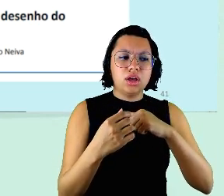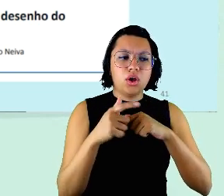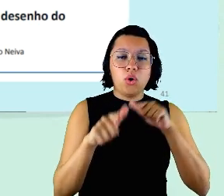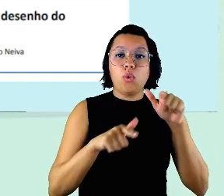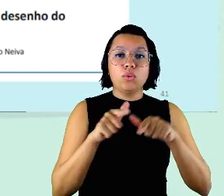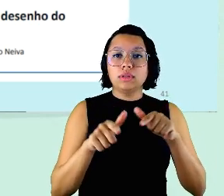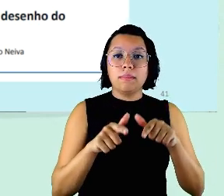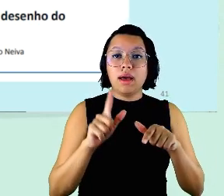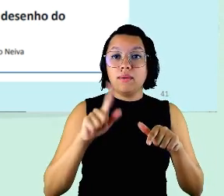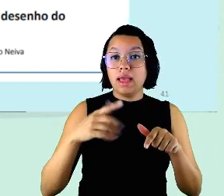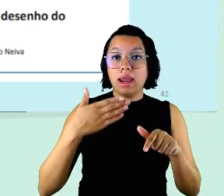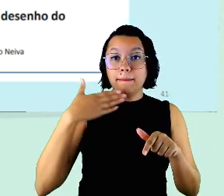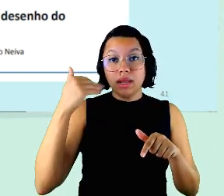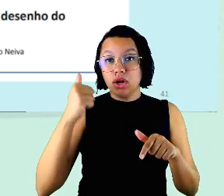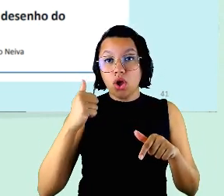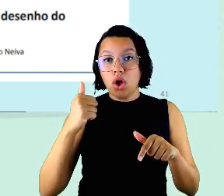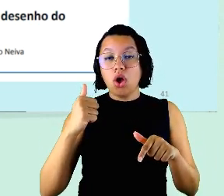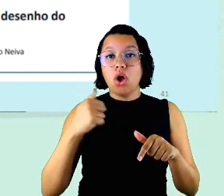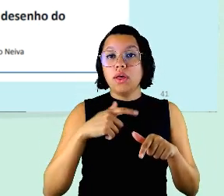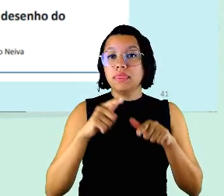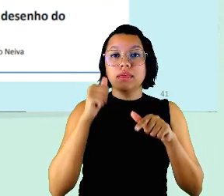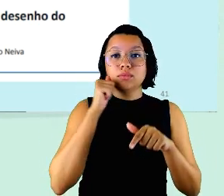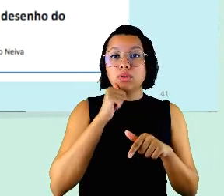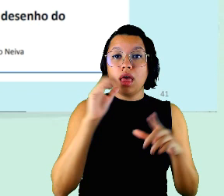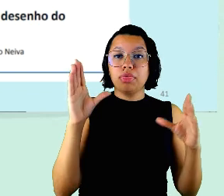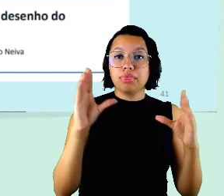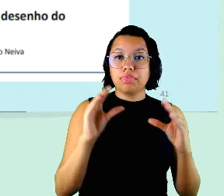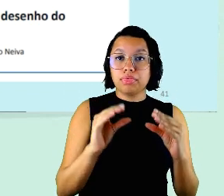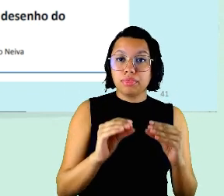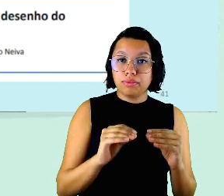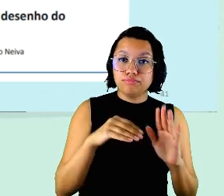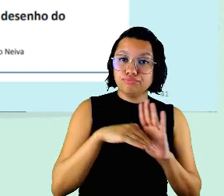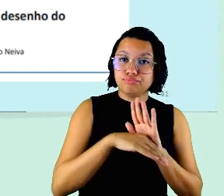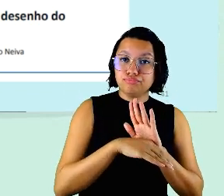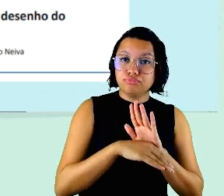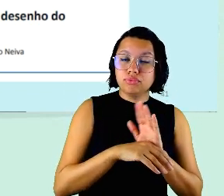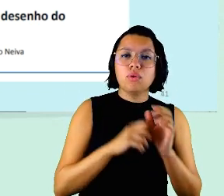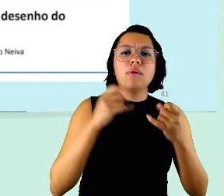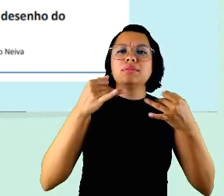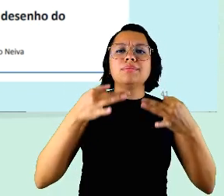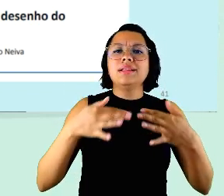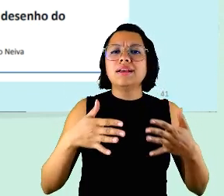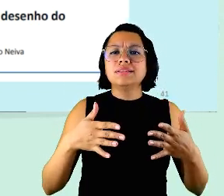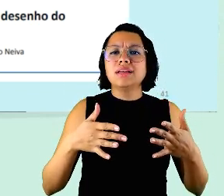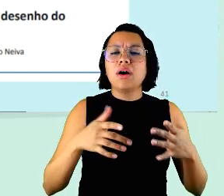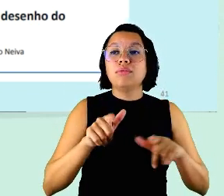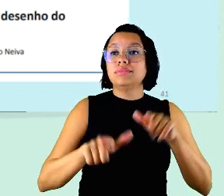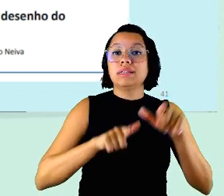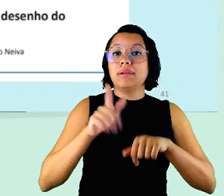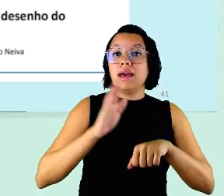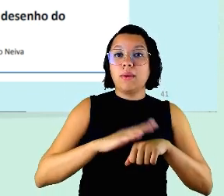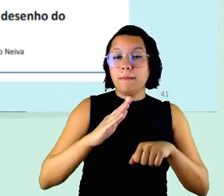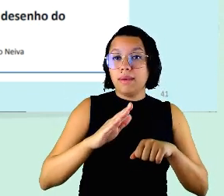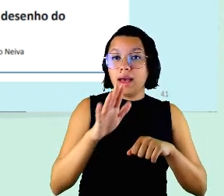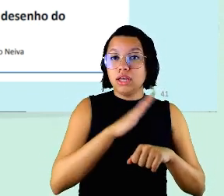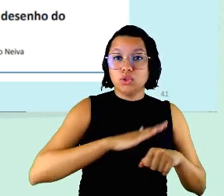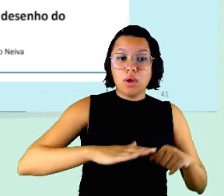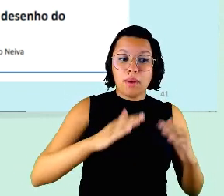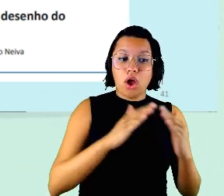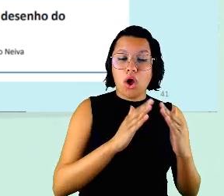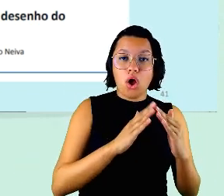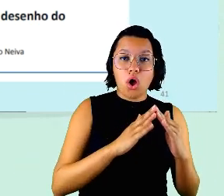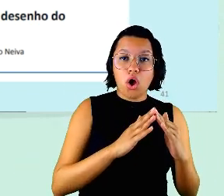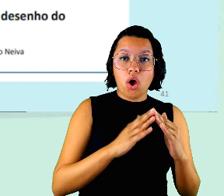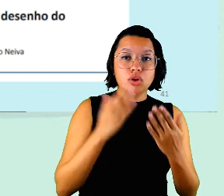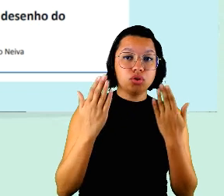caiu e aí a única explicação possível é elas trabalharam mais no ambiente doméstico do que os homens no mundo inteiro inclusive pessoas